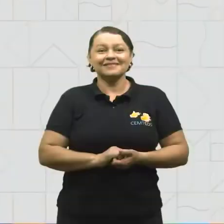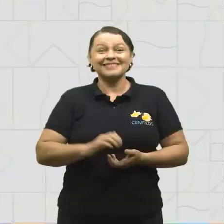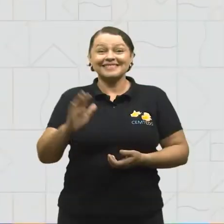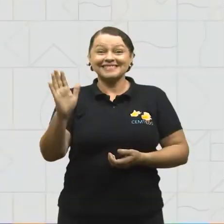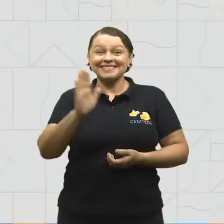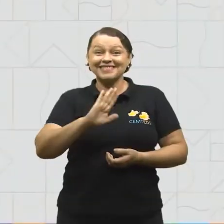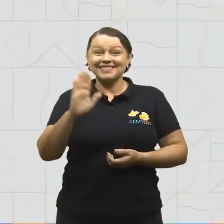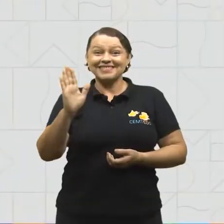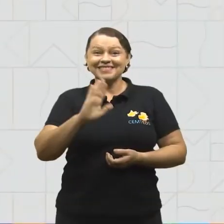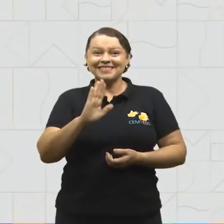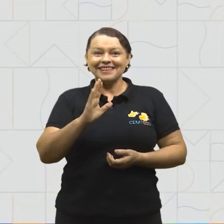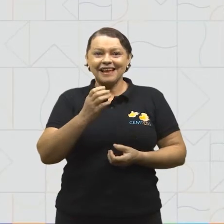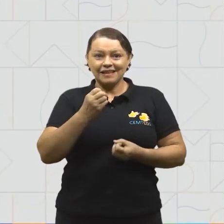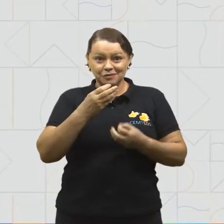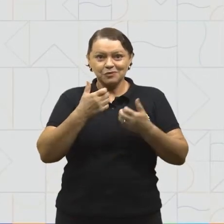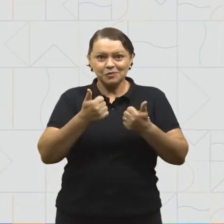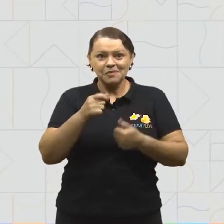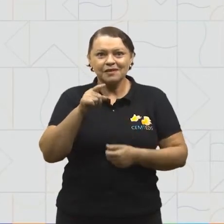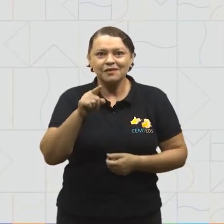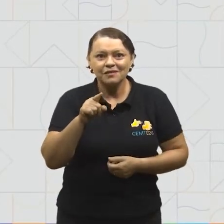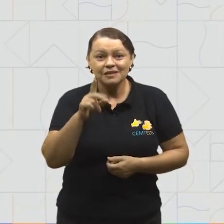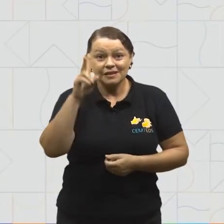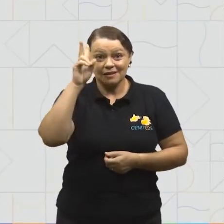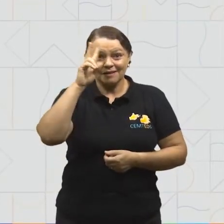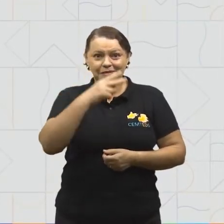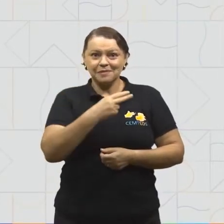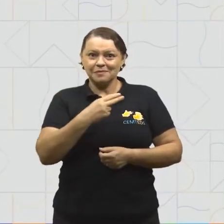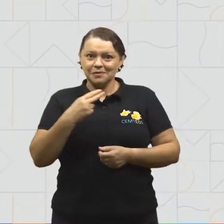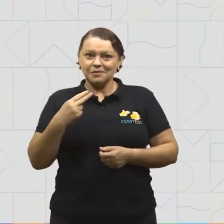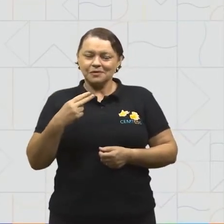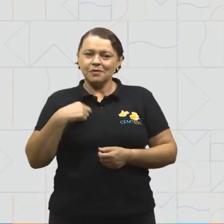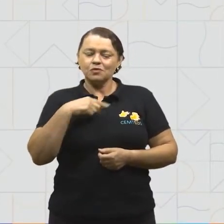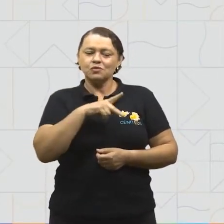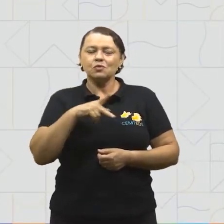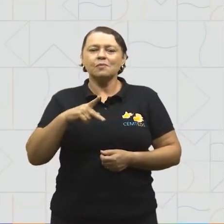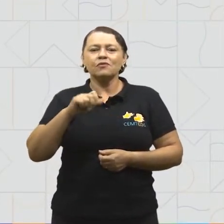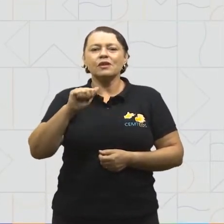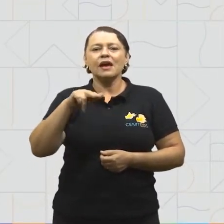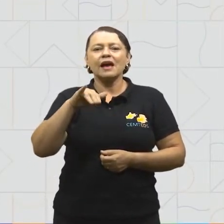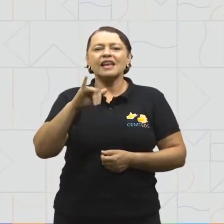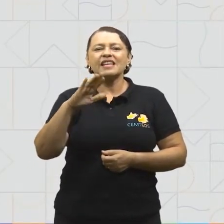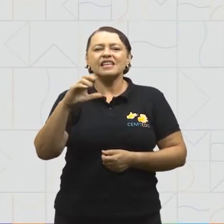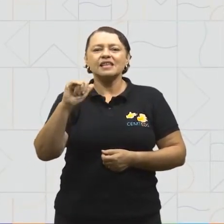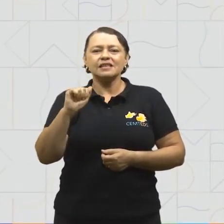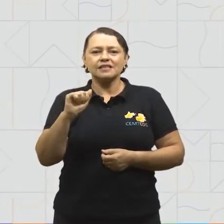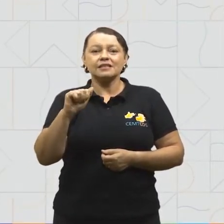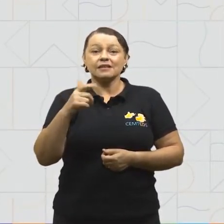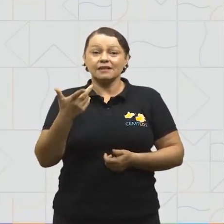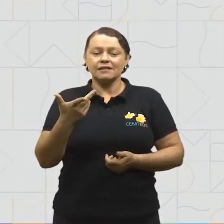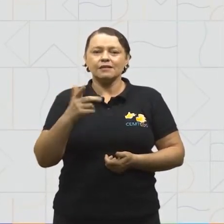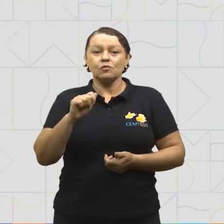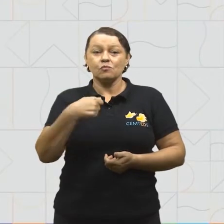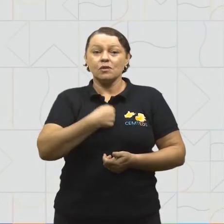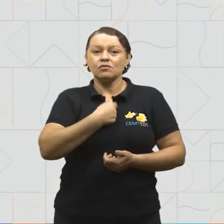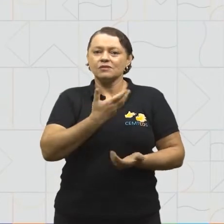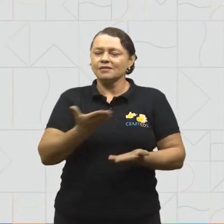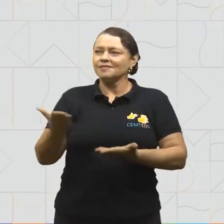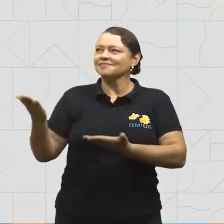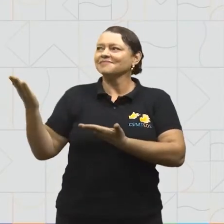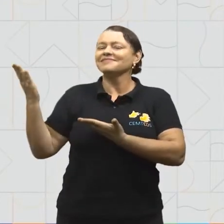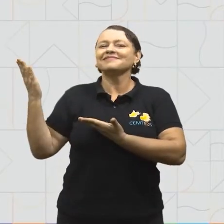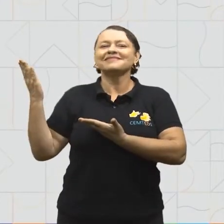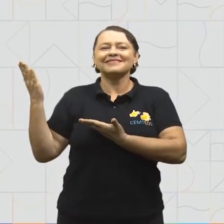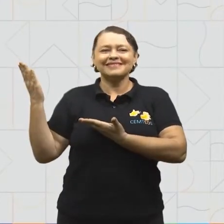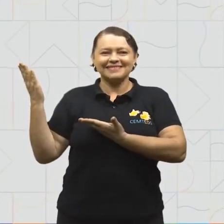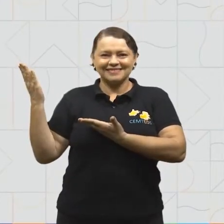Olá! Como você está? Lembra o meu nome? Sou a professora Arícia Gisele. O meu sinal na